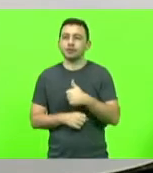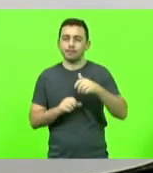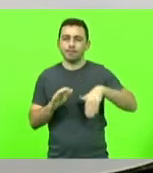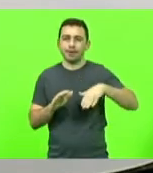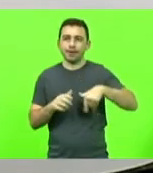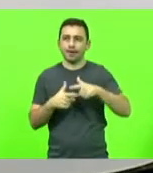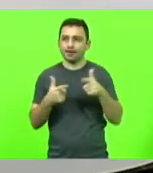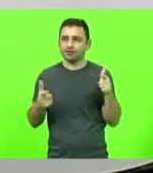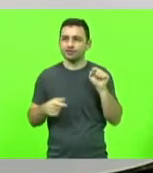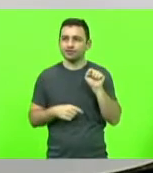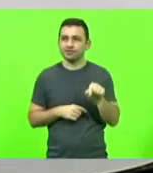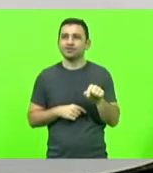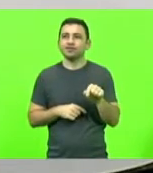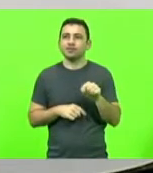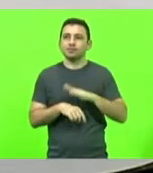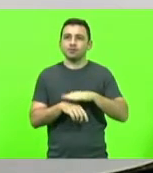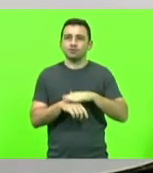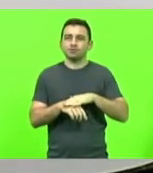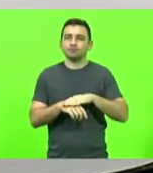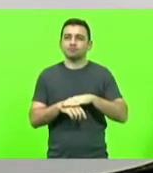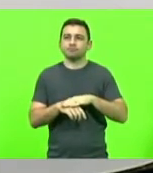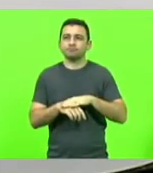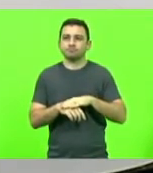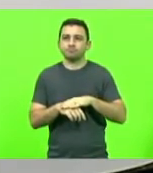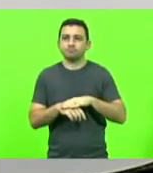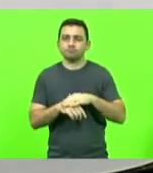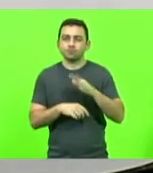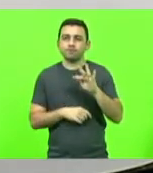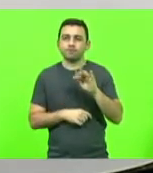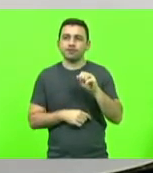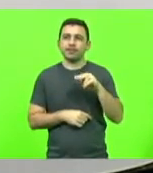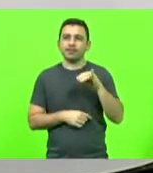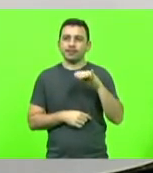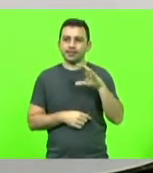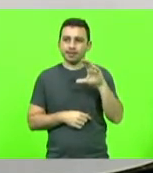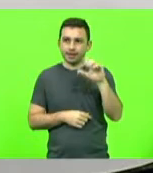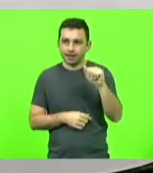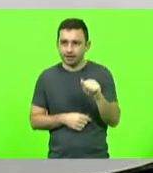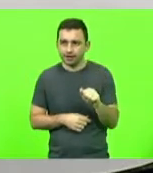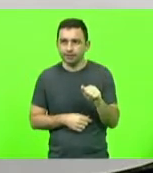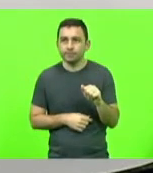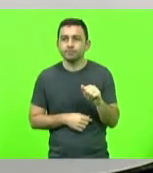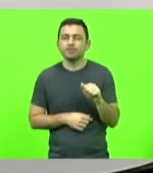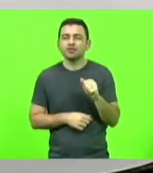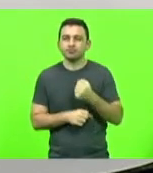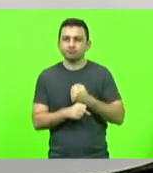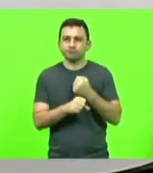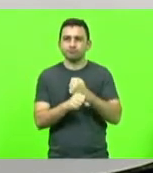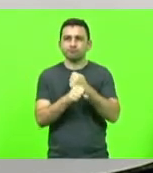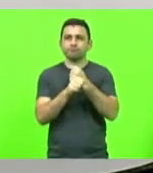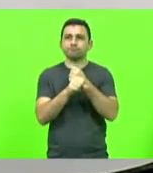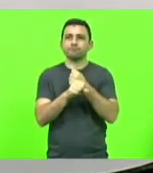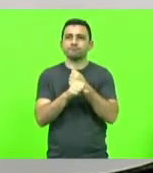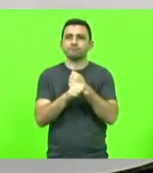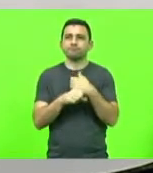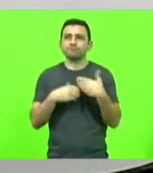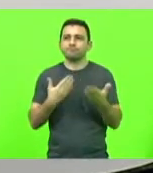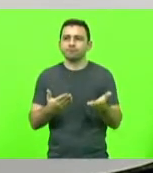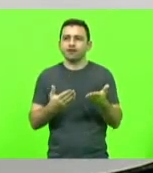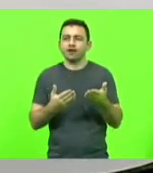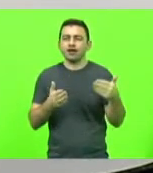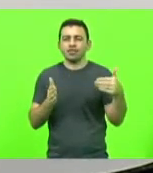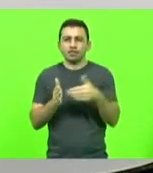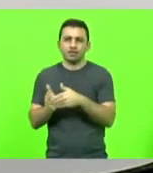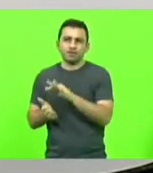cidade gerida pelo meu querido amigo Fanica. Essa obra, ela também que compõe, chega até a Serra do Faxinal,